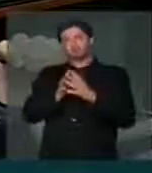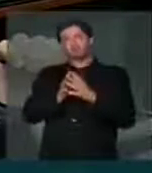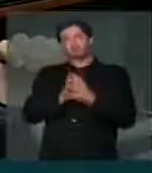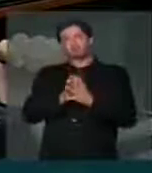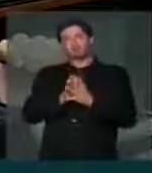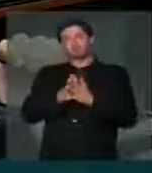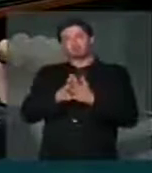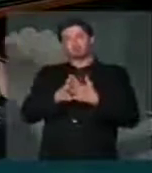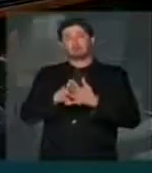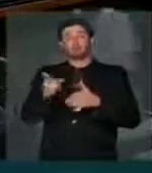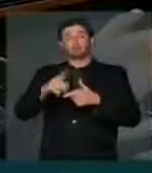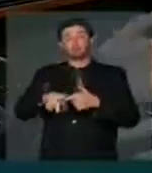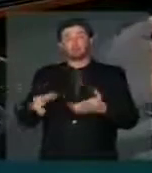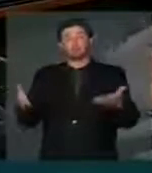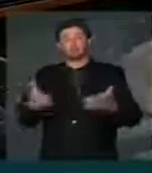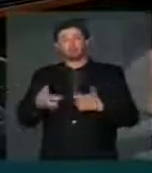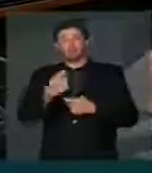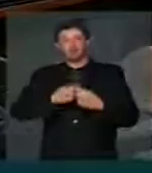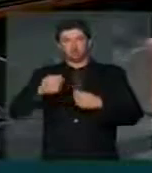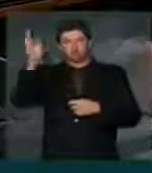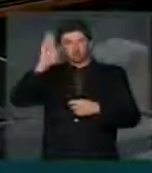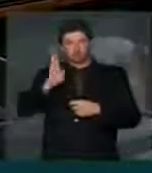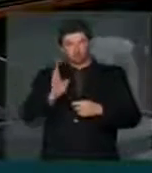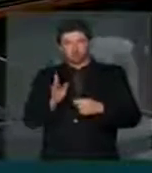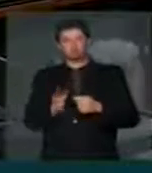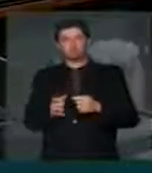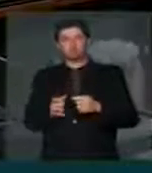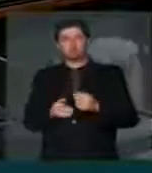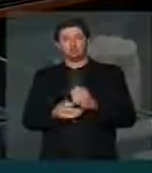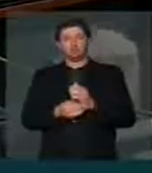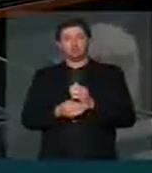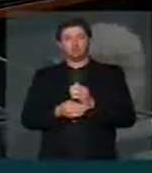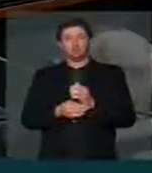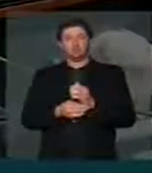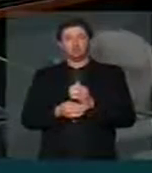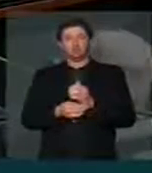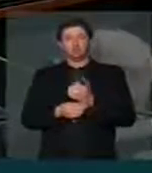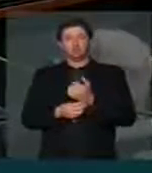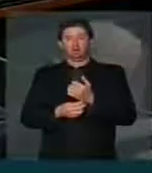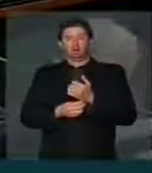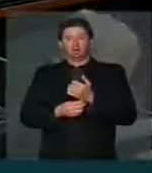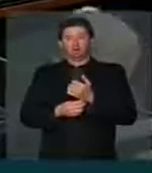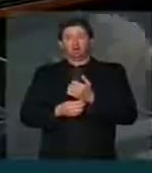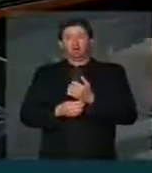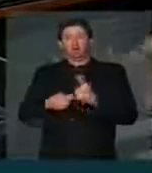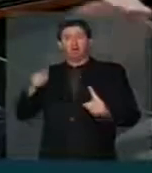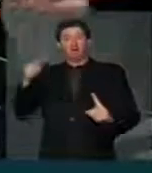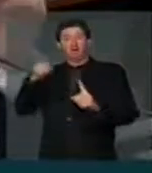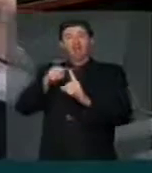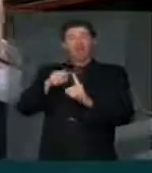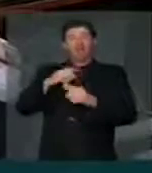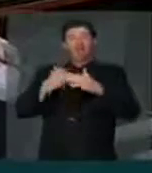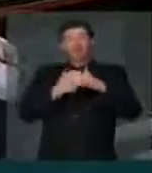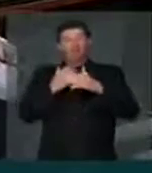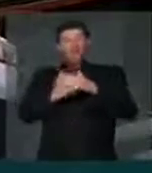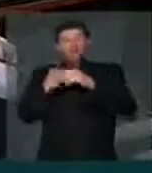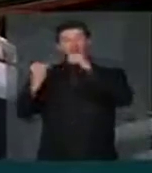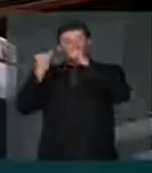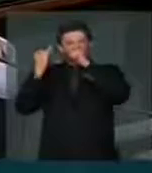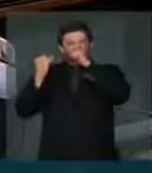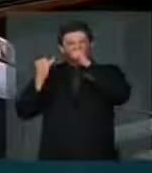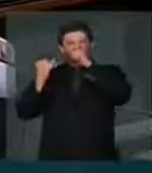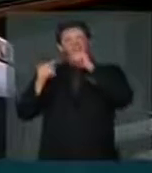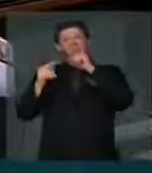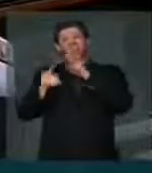a situação atual econômica do Brasil, a situação que atinge empresas importantes do setor de infraestrutura do